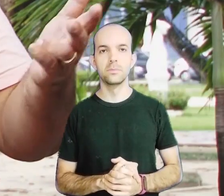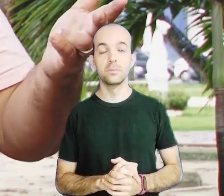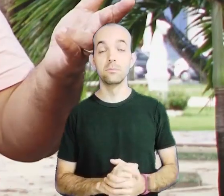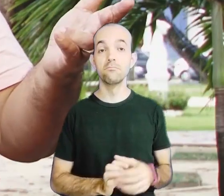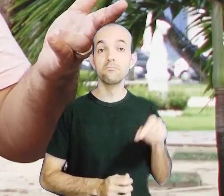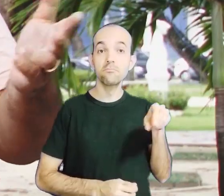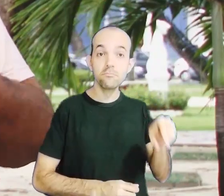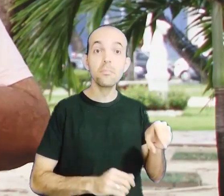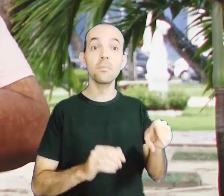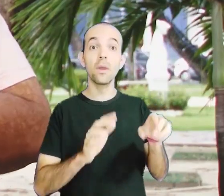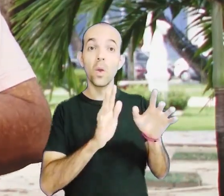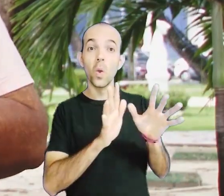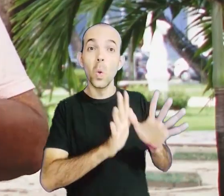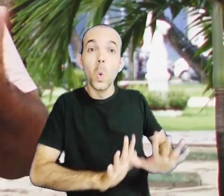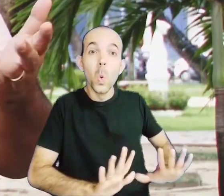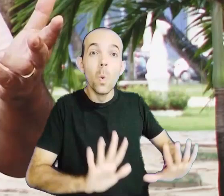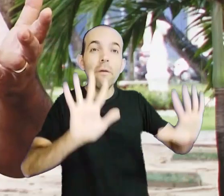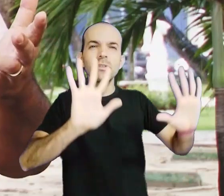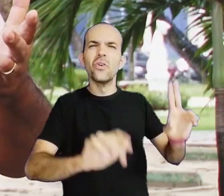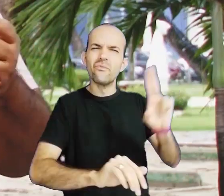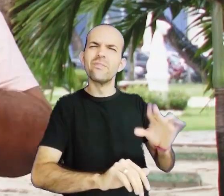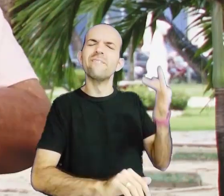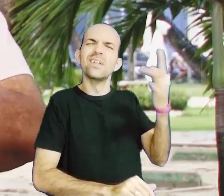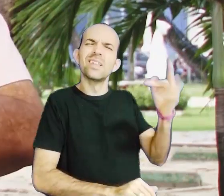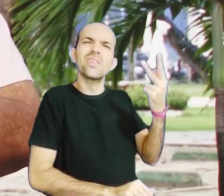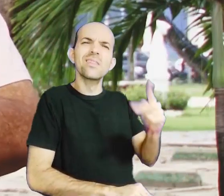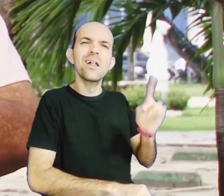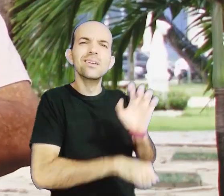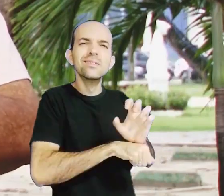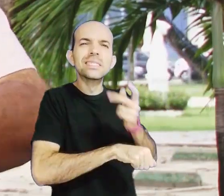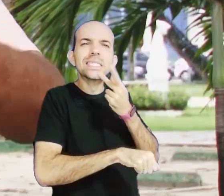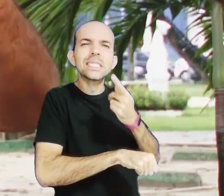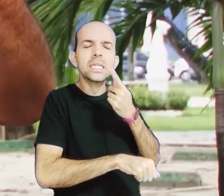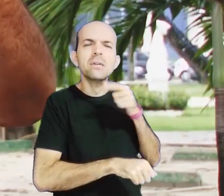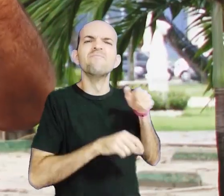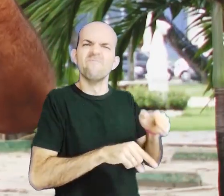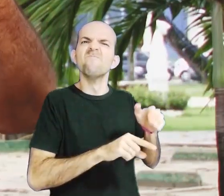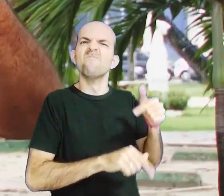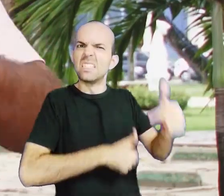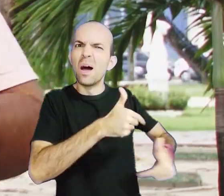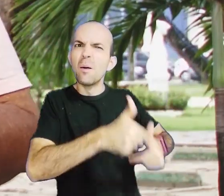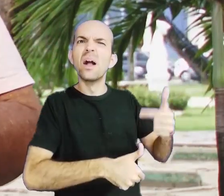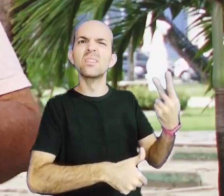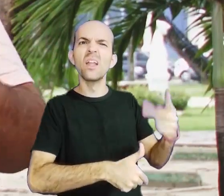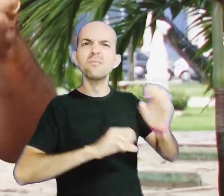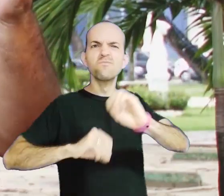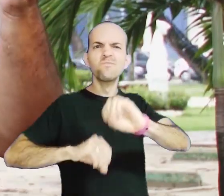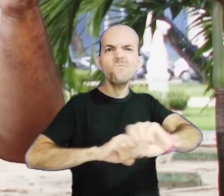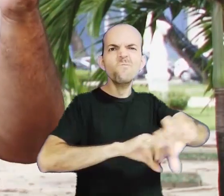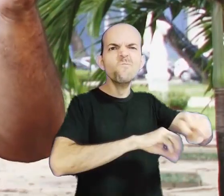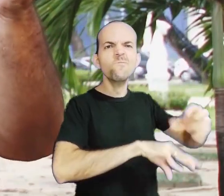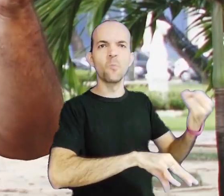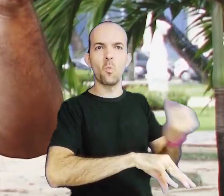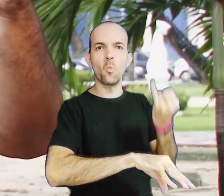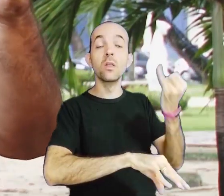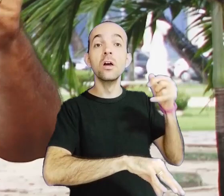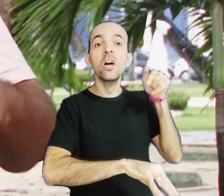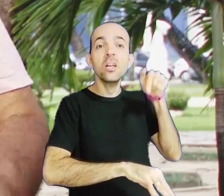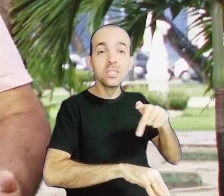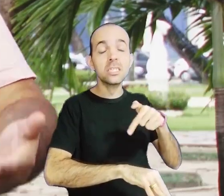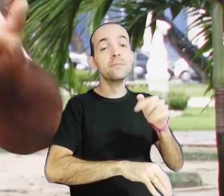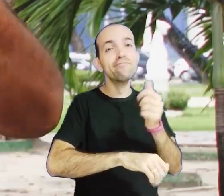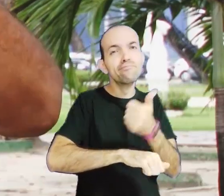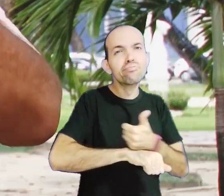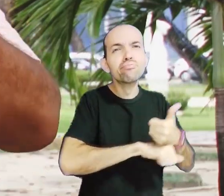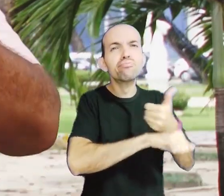A nossa Universidade Federal do Ceará, de relevantes serviços, outra que melhor não